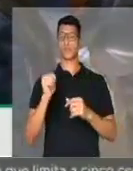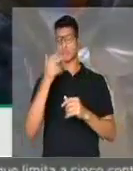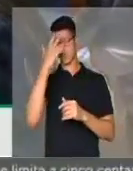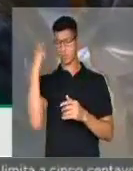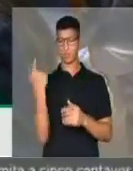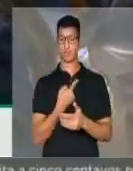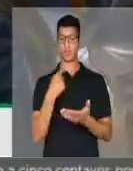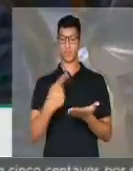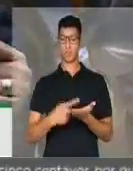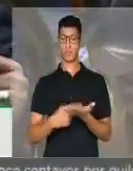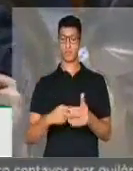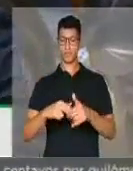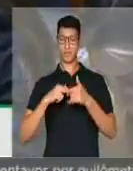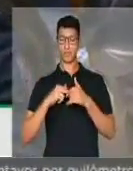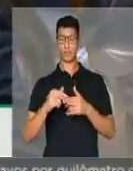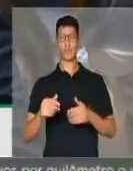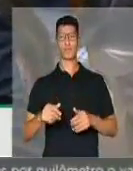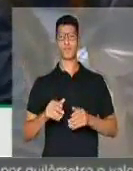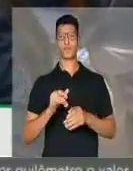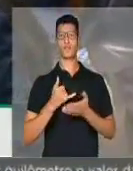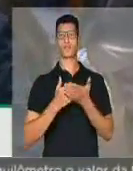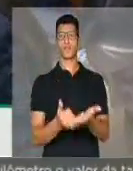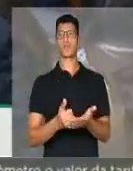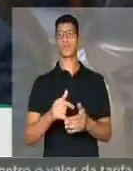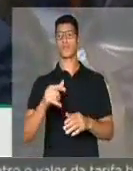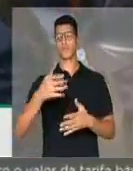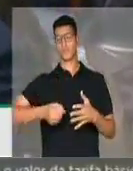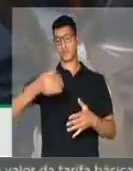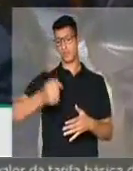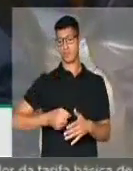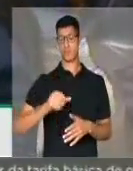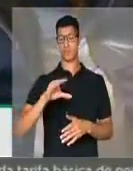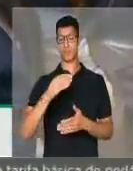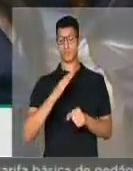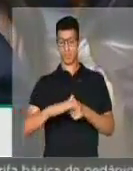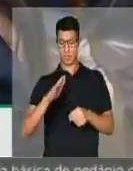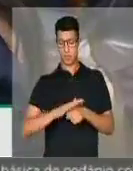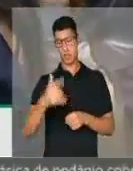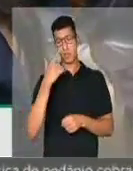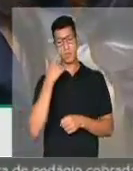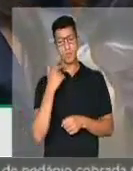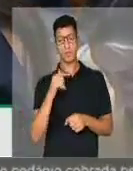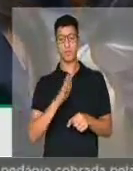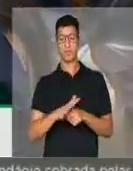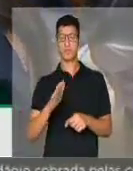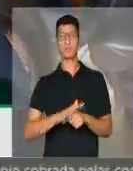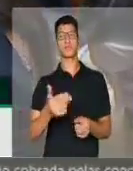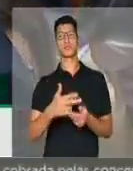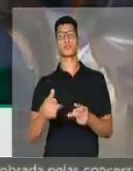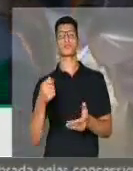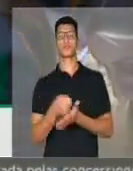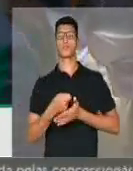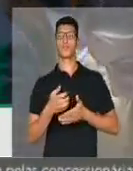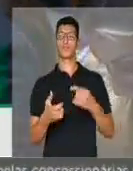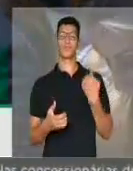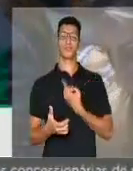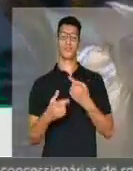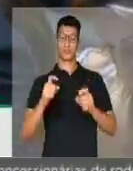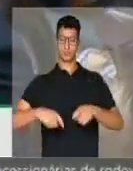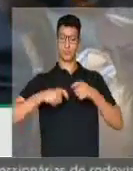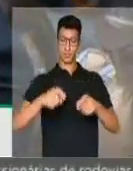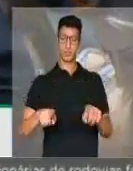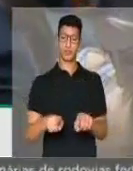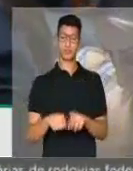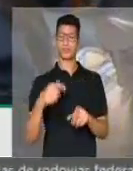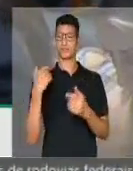dos nossos agricultores. Importam tudo, importam leite, importam cebola, importam fruta, e o agricultor está pagando a conta, e os agricultores de